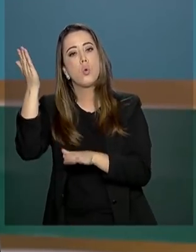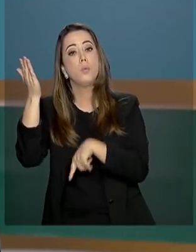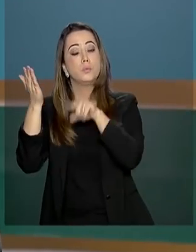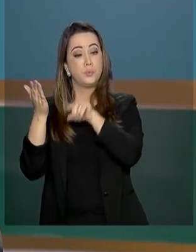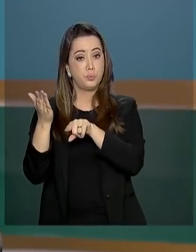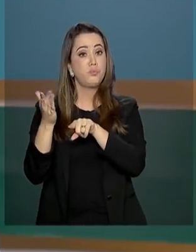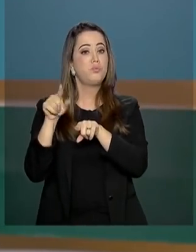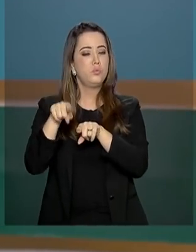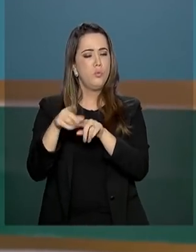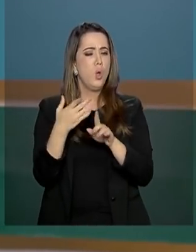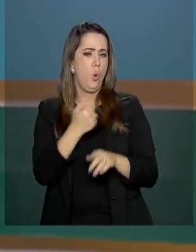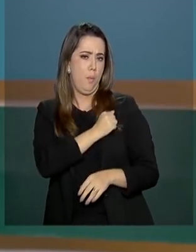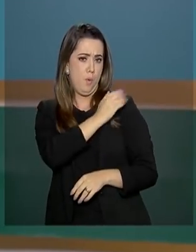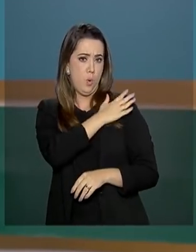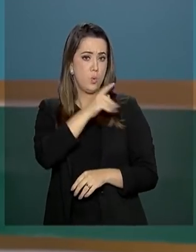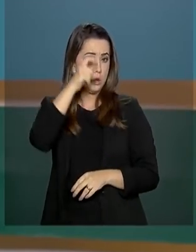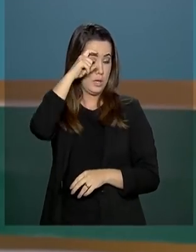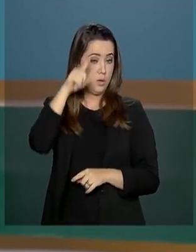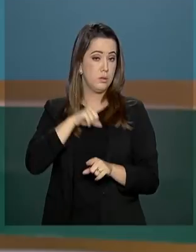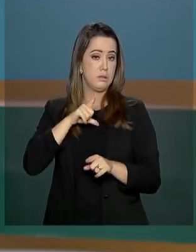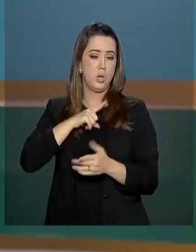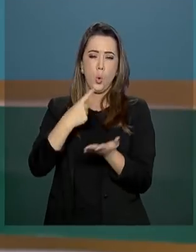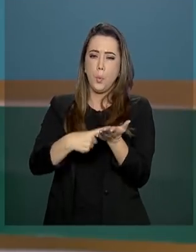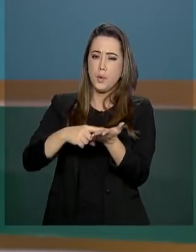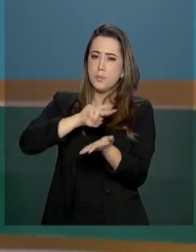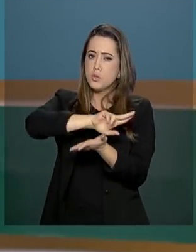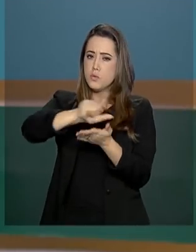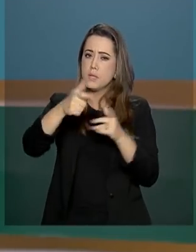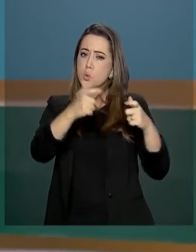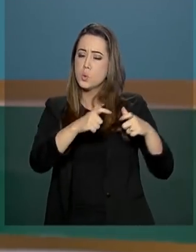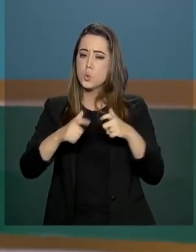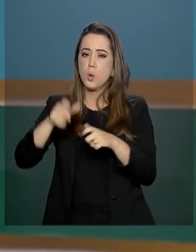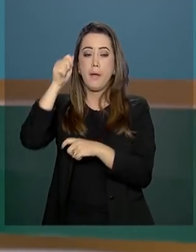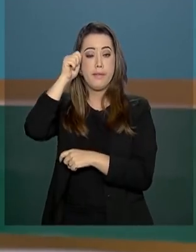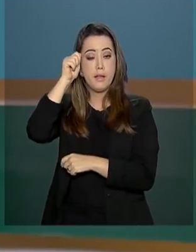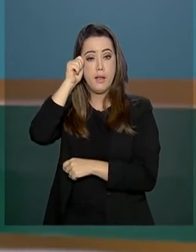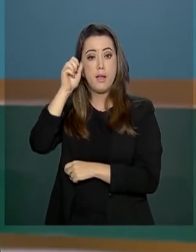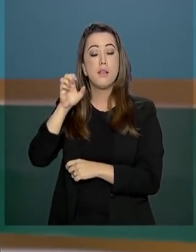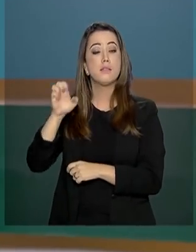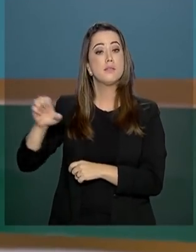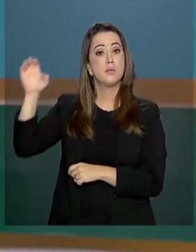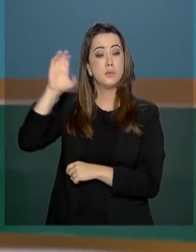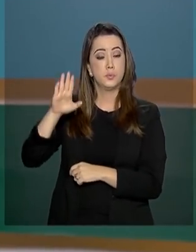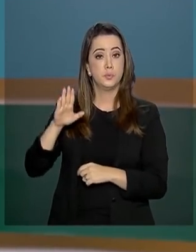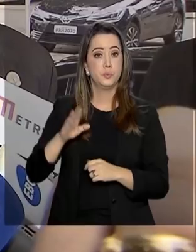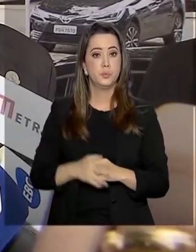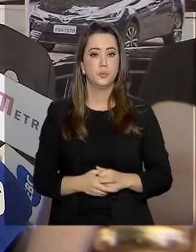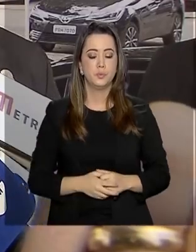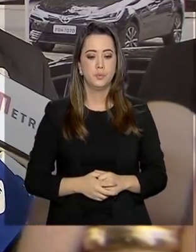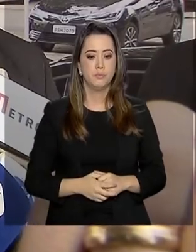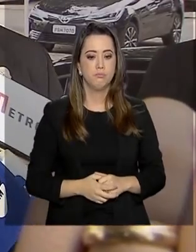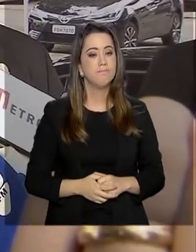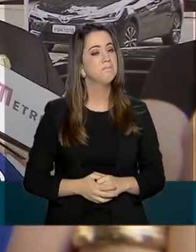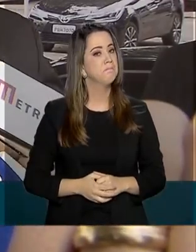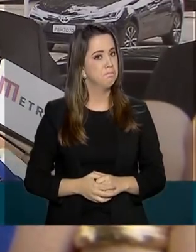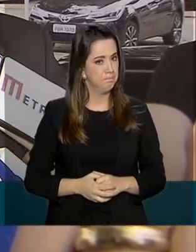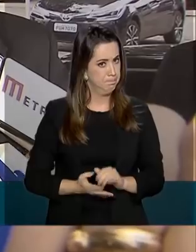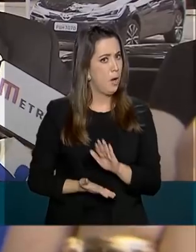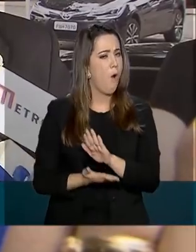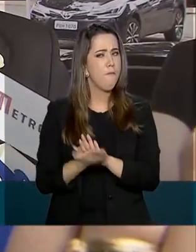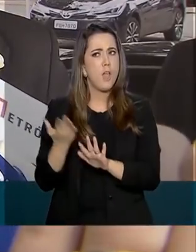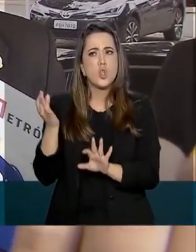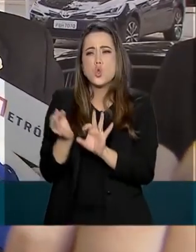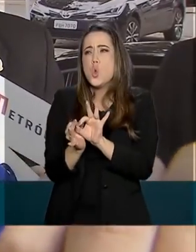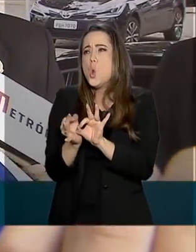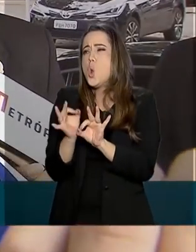Europa. Antes de embarcar, ele falou com a imprensa sobre os compromissos que terá nos dois continentes. Viagem longa, uma escala